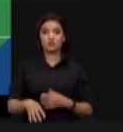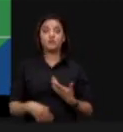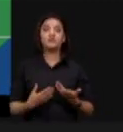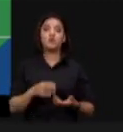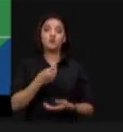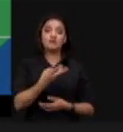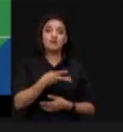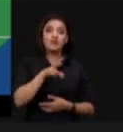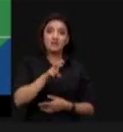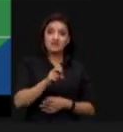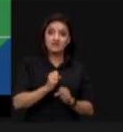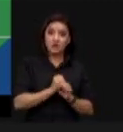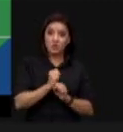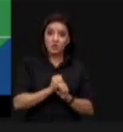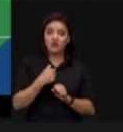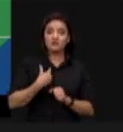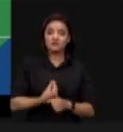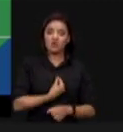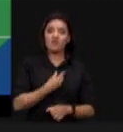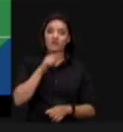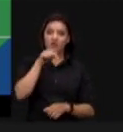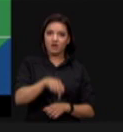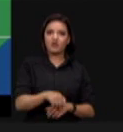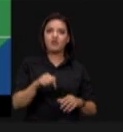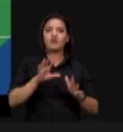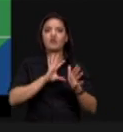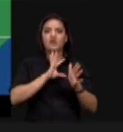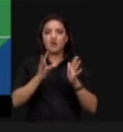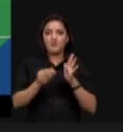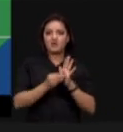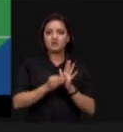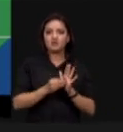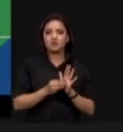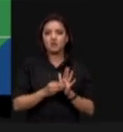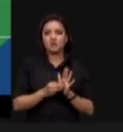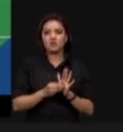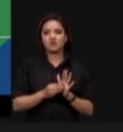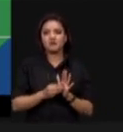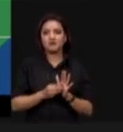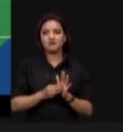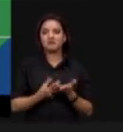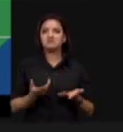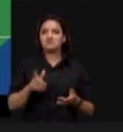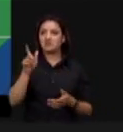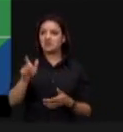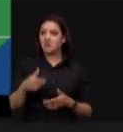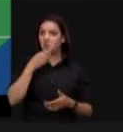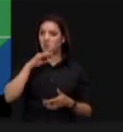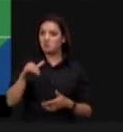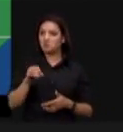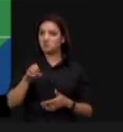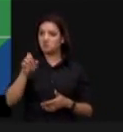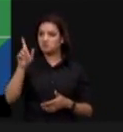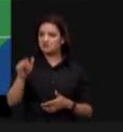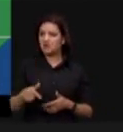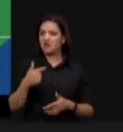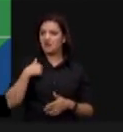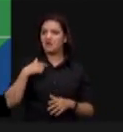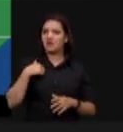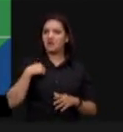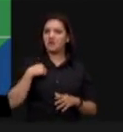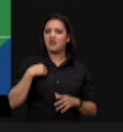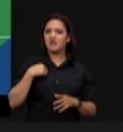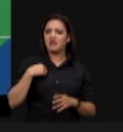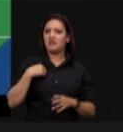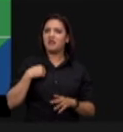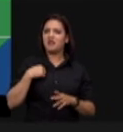anos desses vividos aqui na Amazônia brasileira reconheço na pessoa do senhor José Altino e na fala dele a